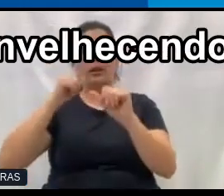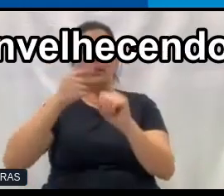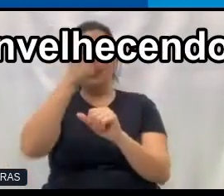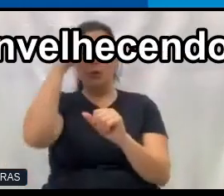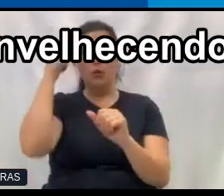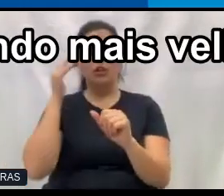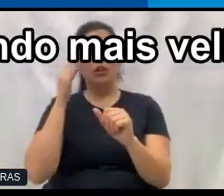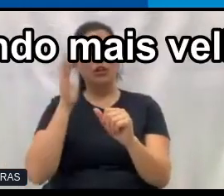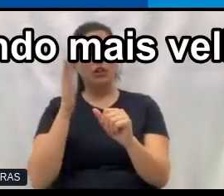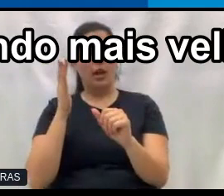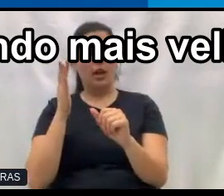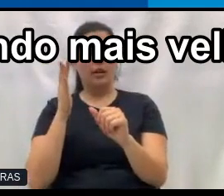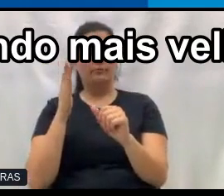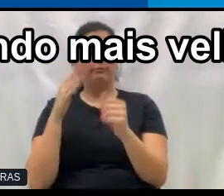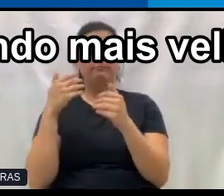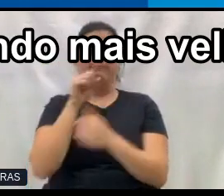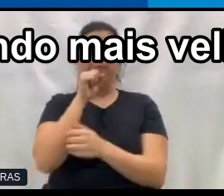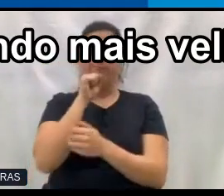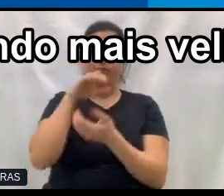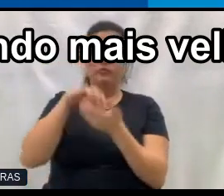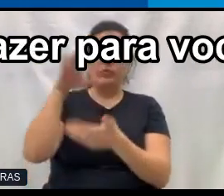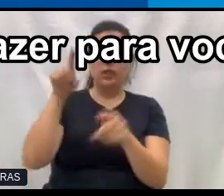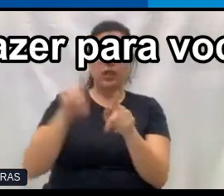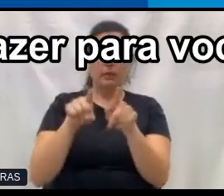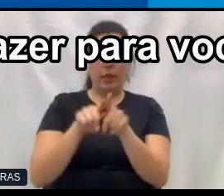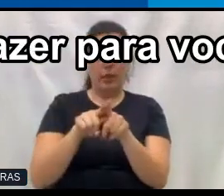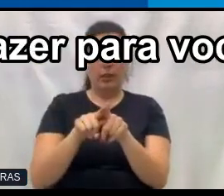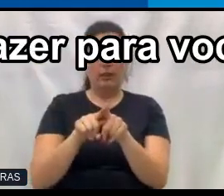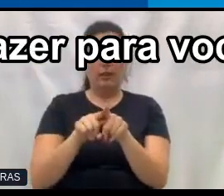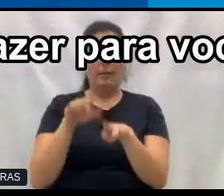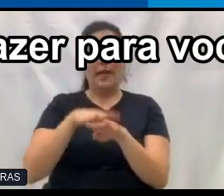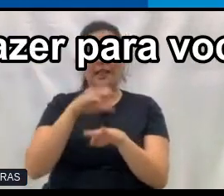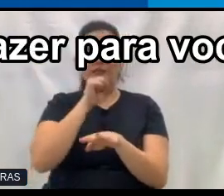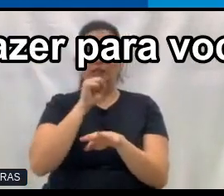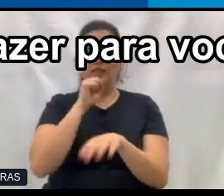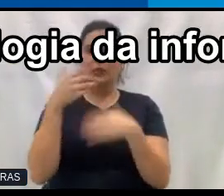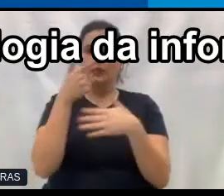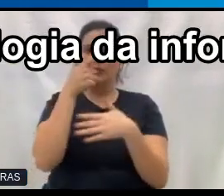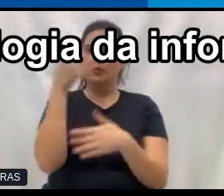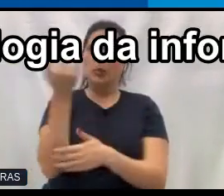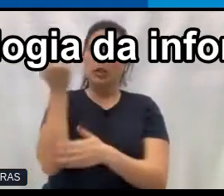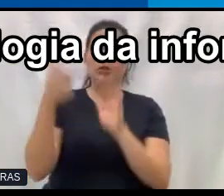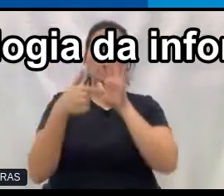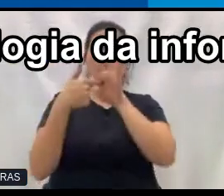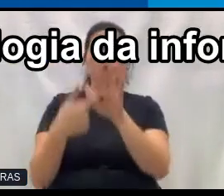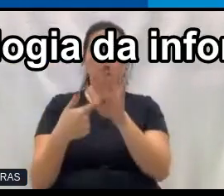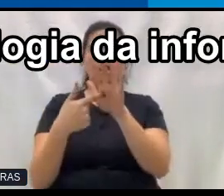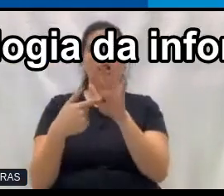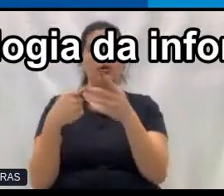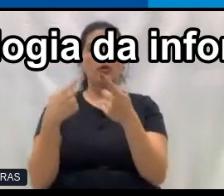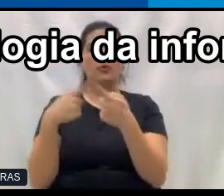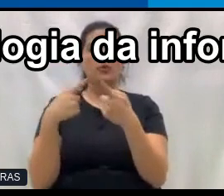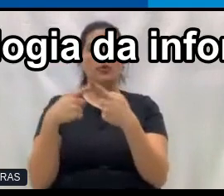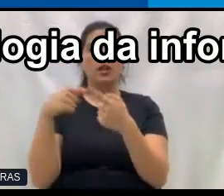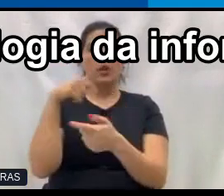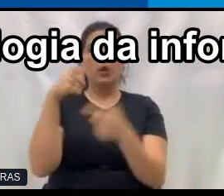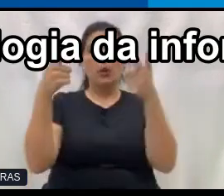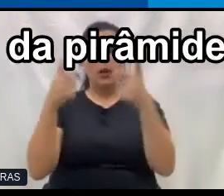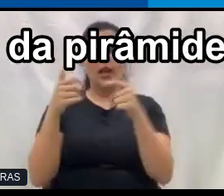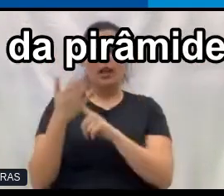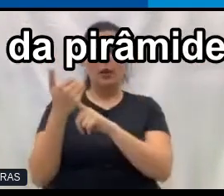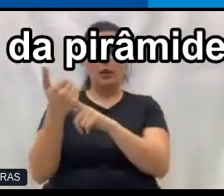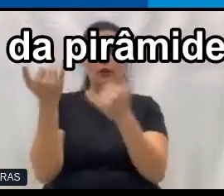estão, a população está envelhecendo, as pessoas já estão ficando mais velhas. E achei importante trazer para vocês que no ambiente de tecnologia da